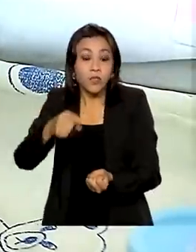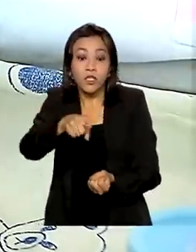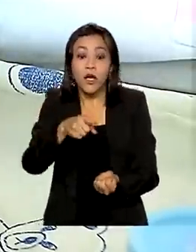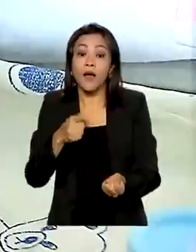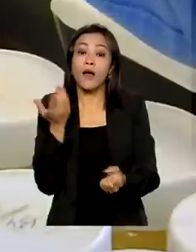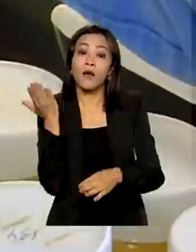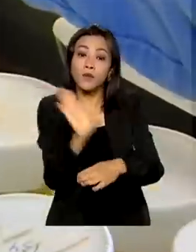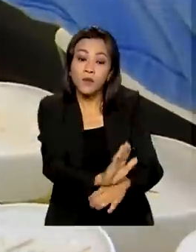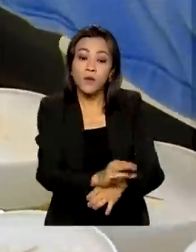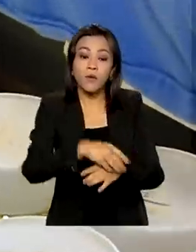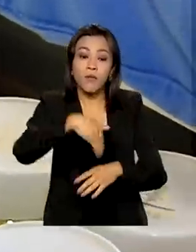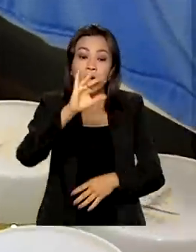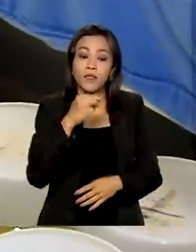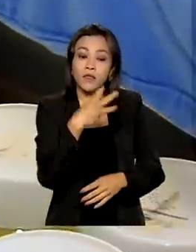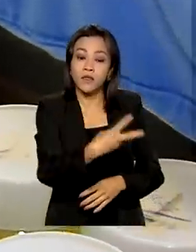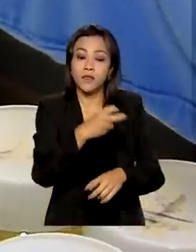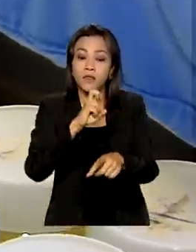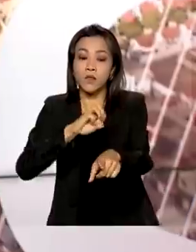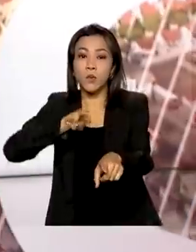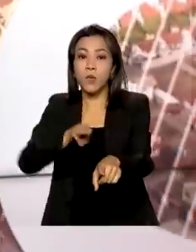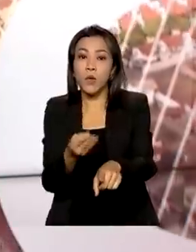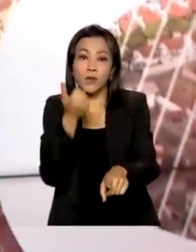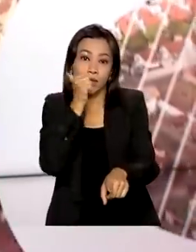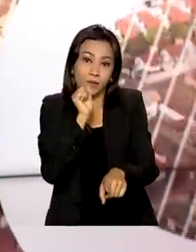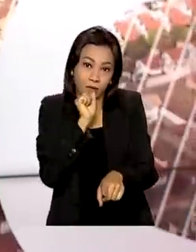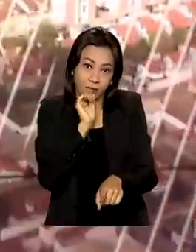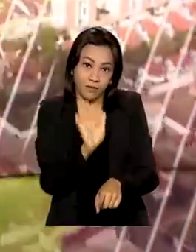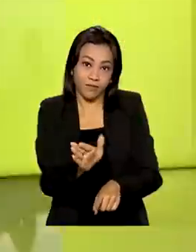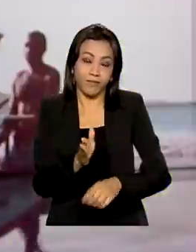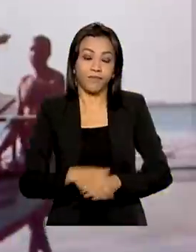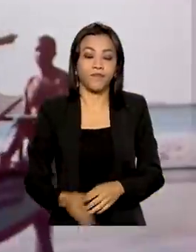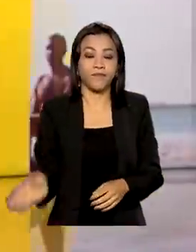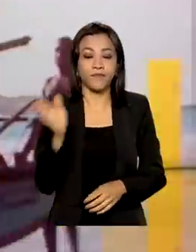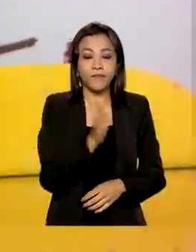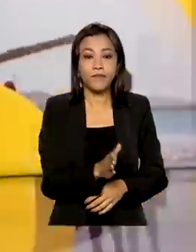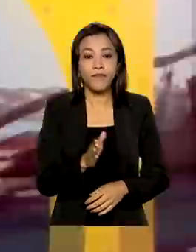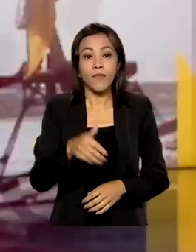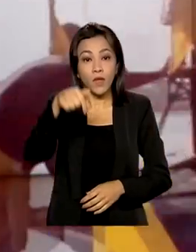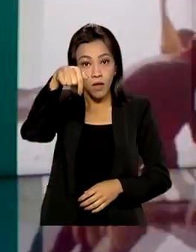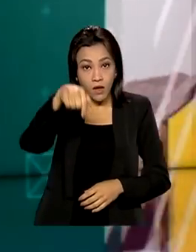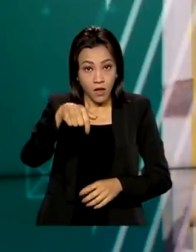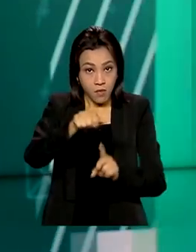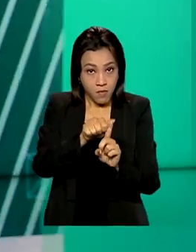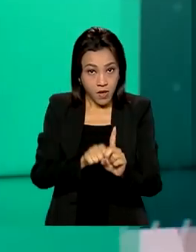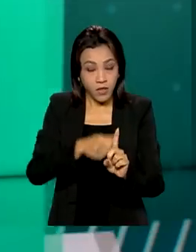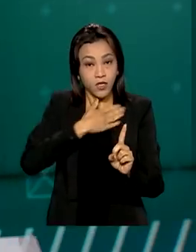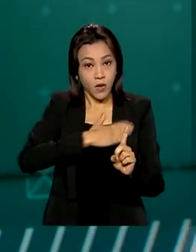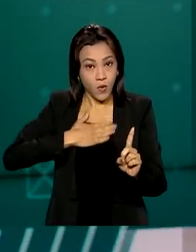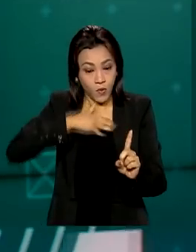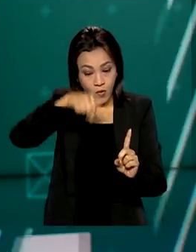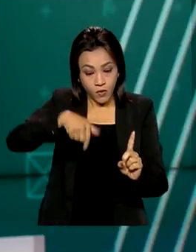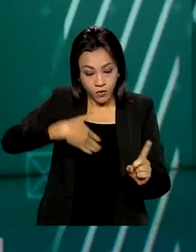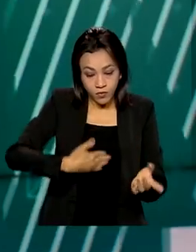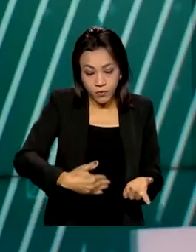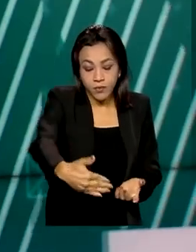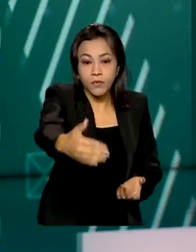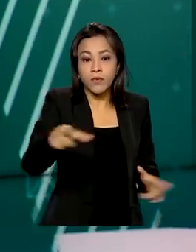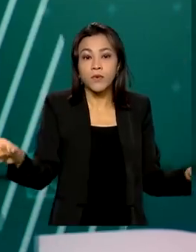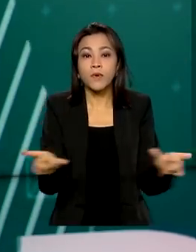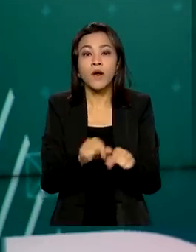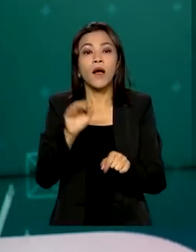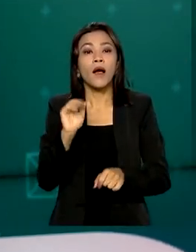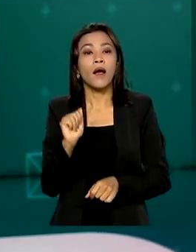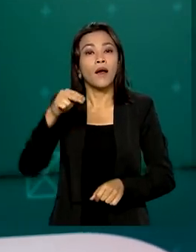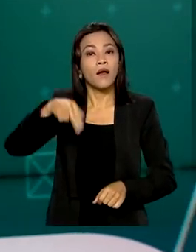de 35 milhões de mães. Passou a valer a partir de agosto a determinação da Agência Nacional de Saúde